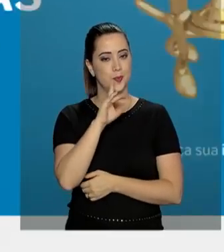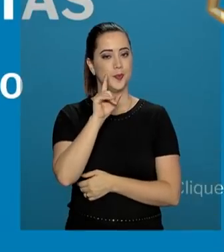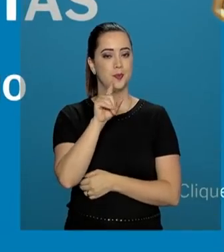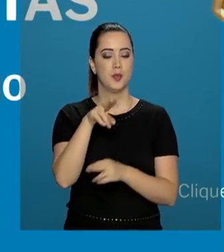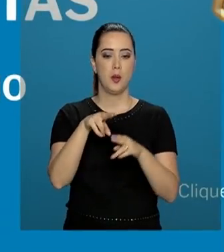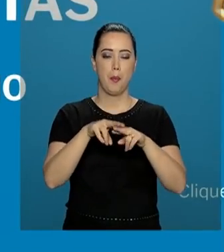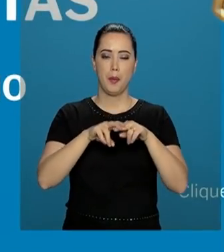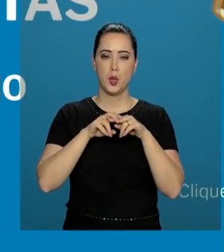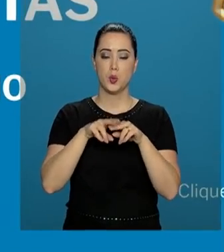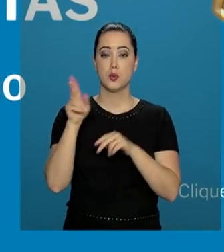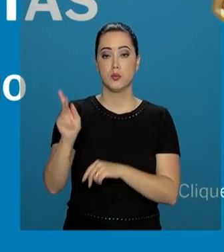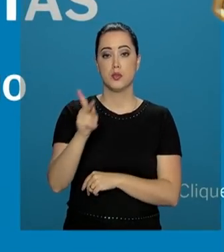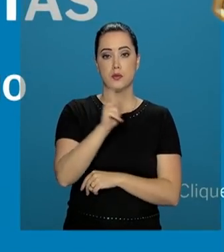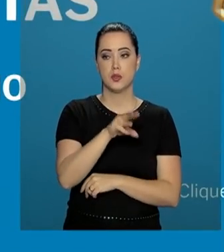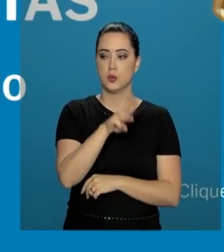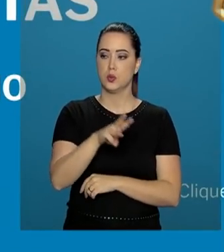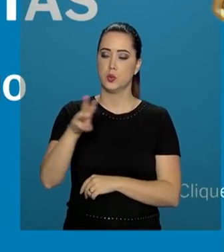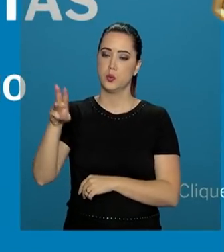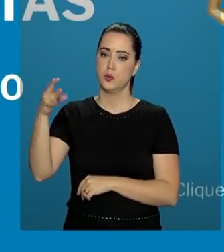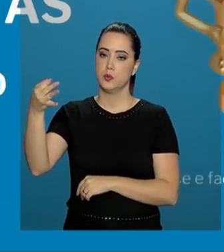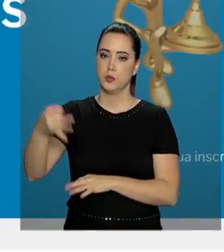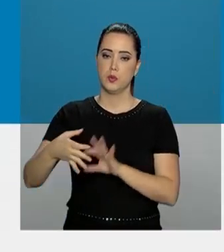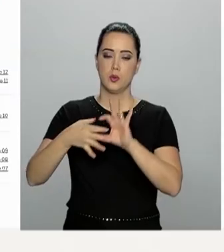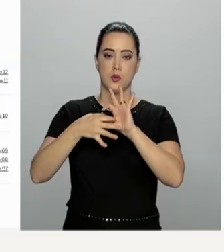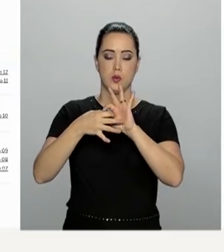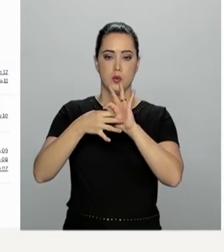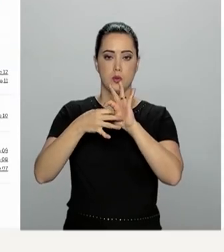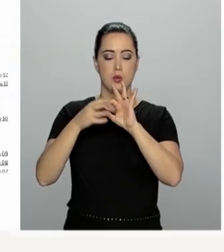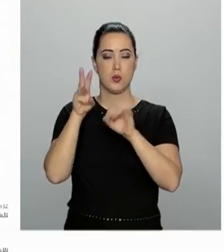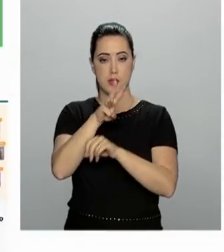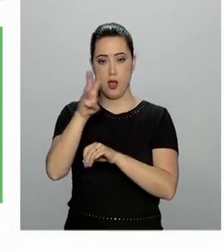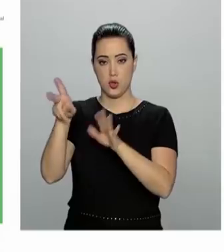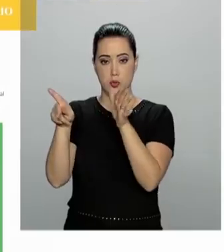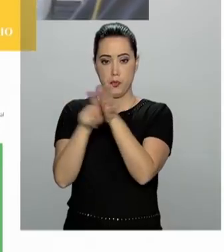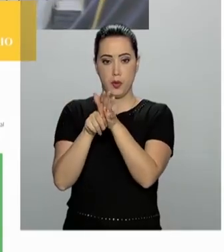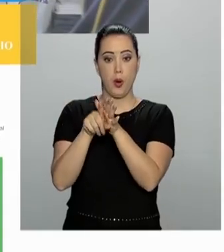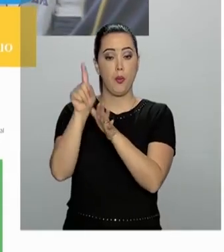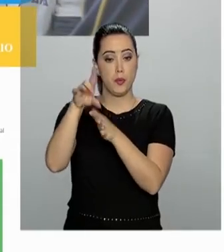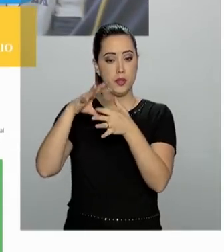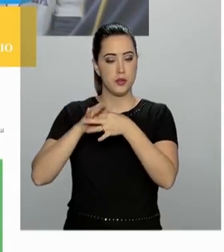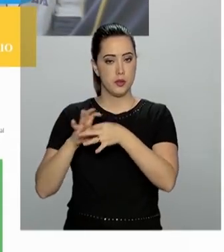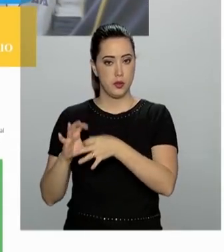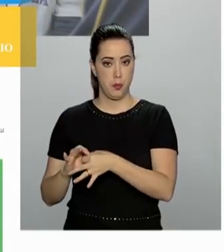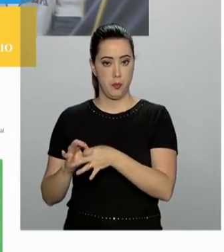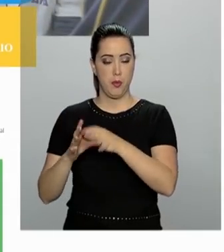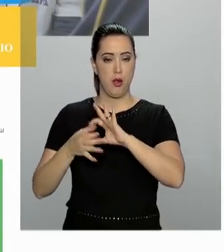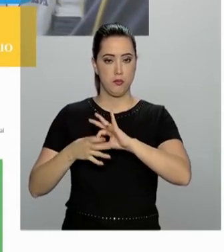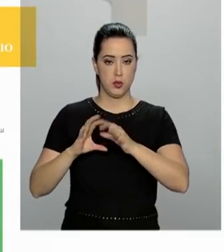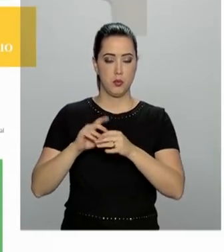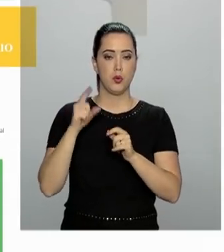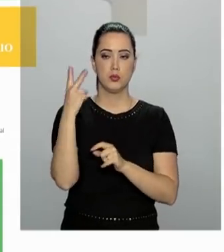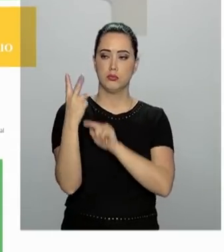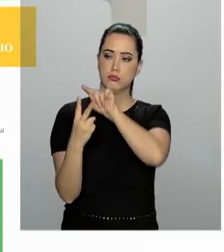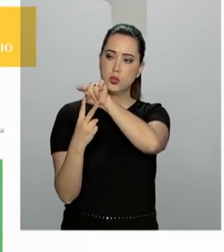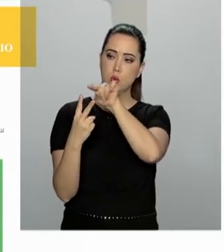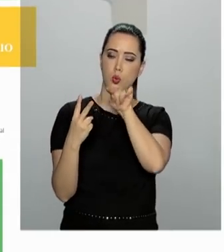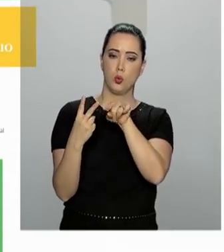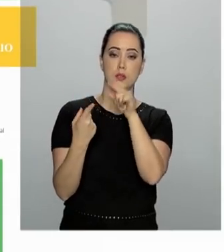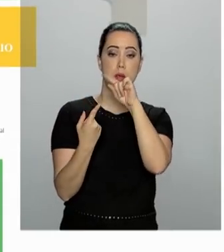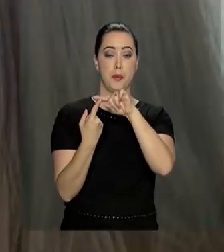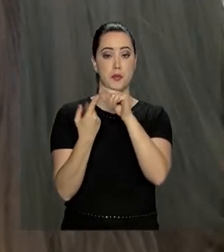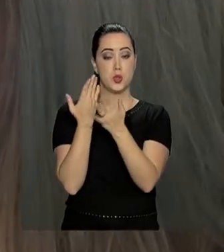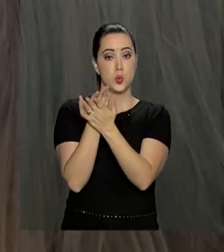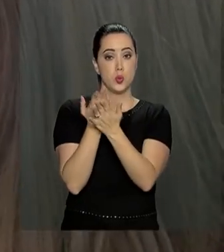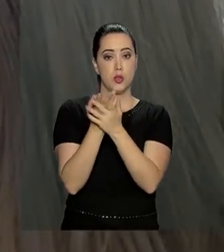é feita pelos professores no site oficial da UBR. Os alunos podem competir em duas modalidades, teórica e